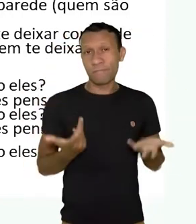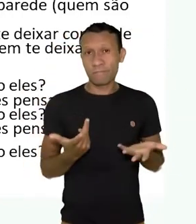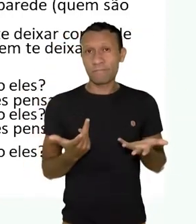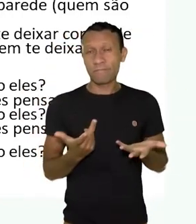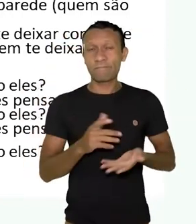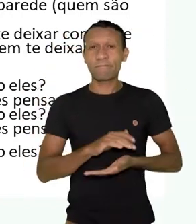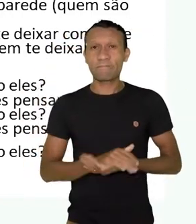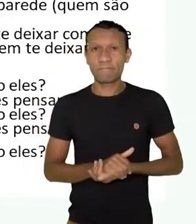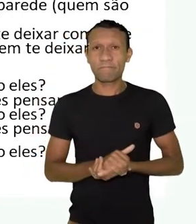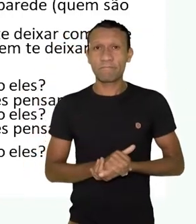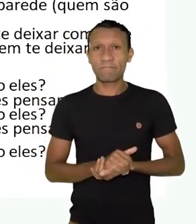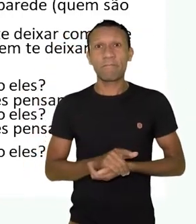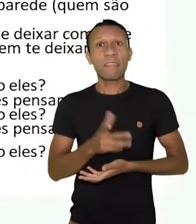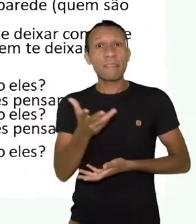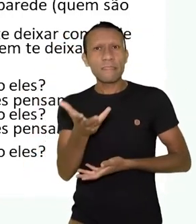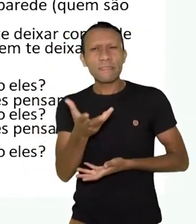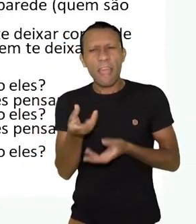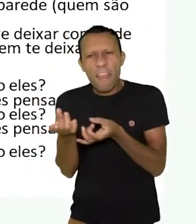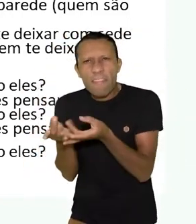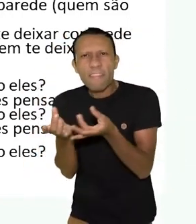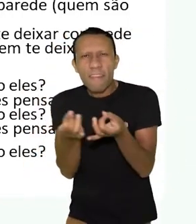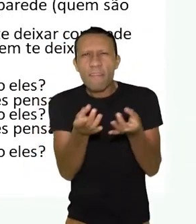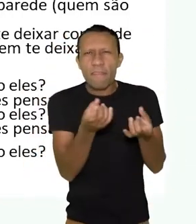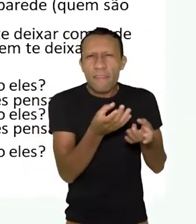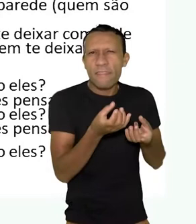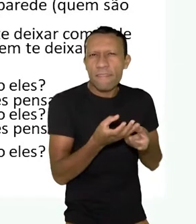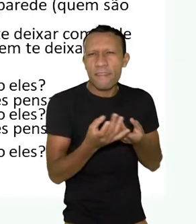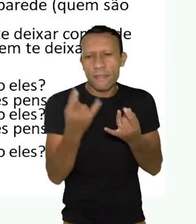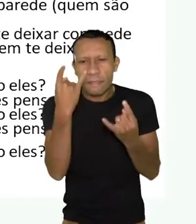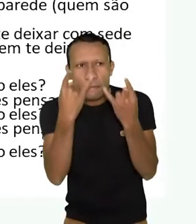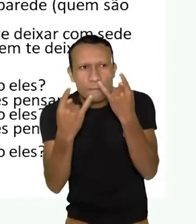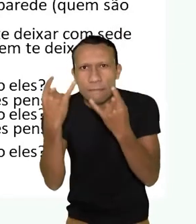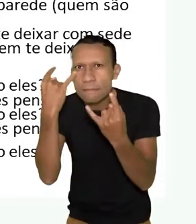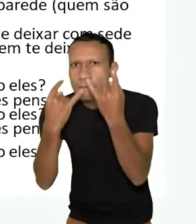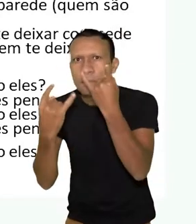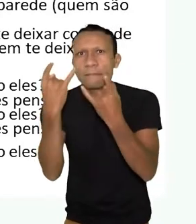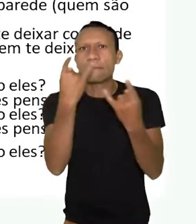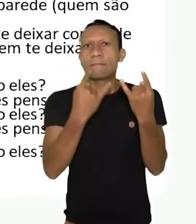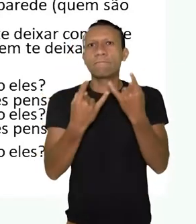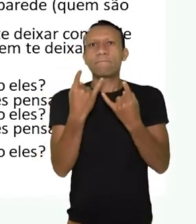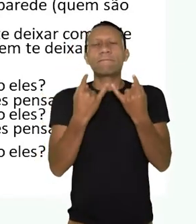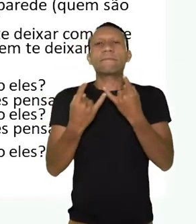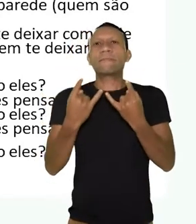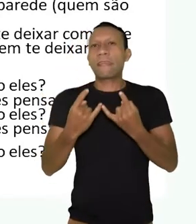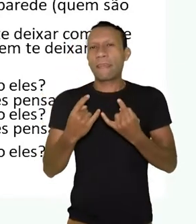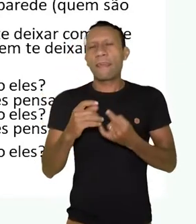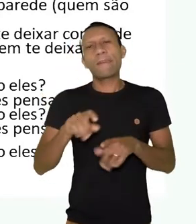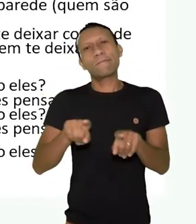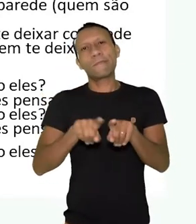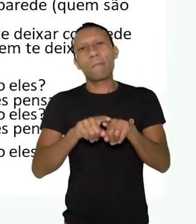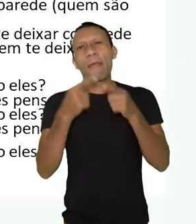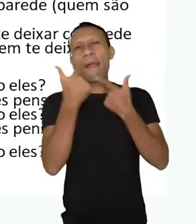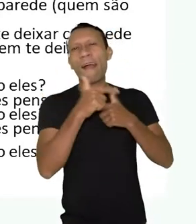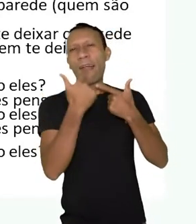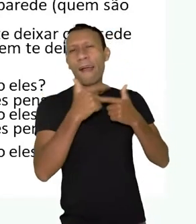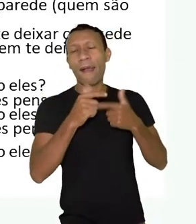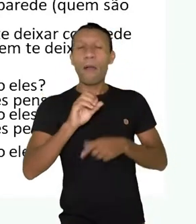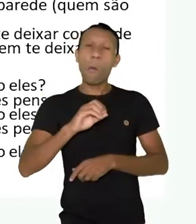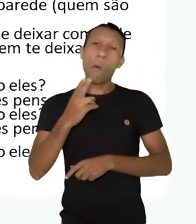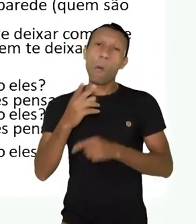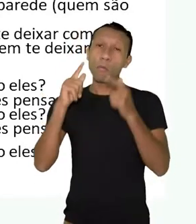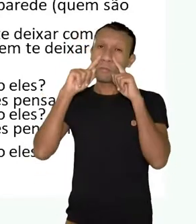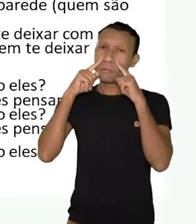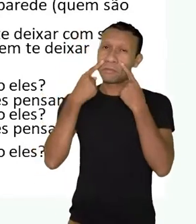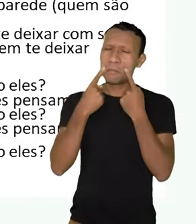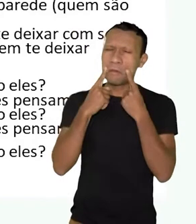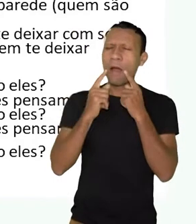a fé de quem patrocina. Eles querem te vender, eles querem te comprar, querem te matar de rir, querem te fazer